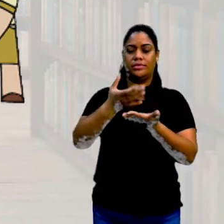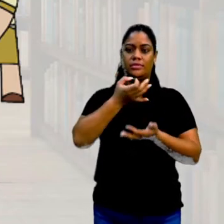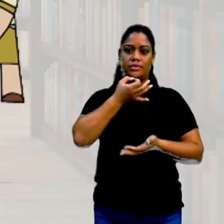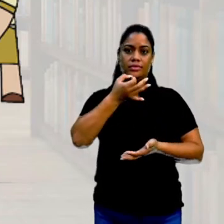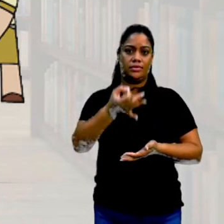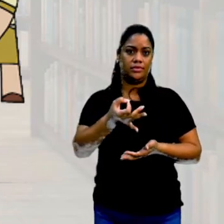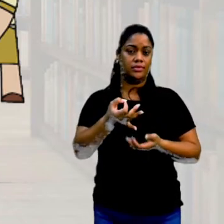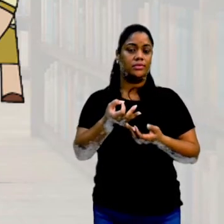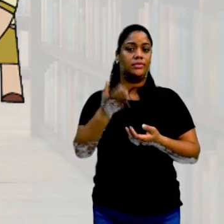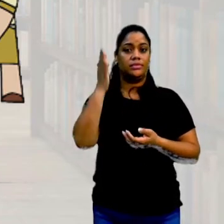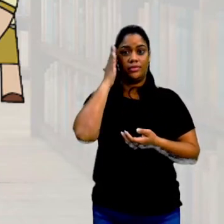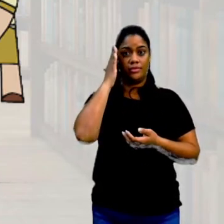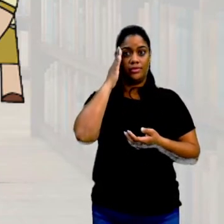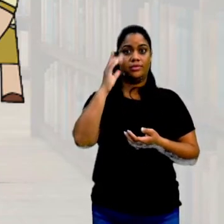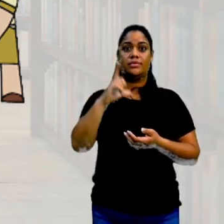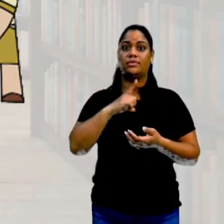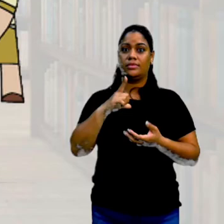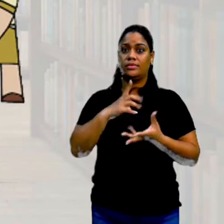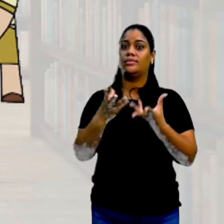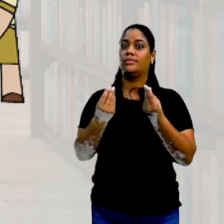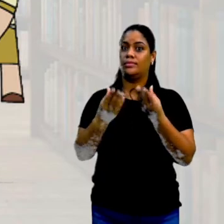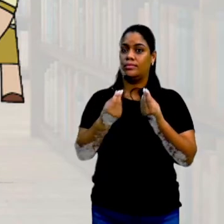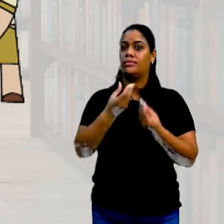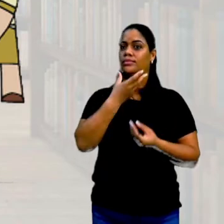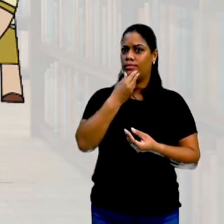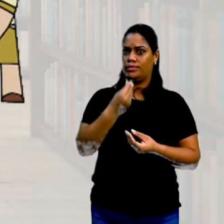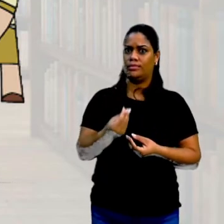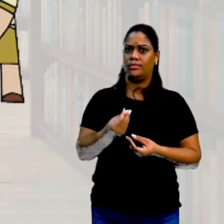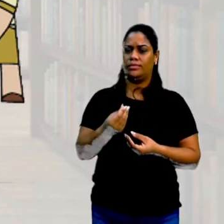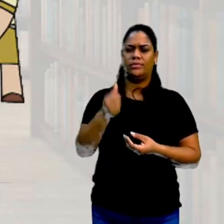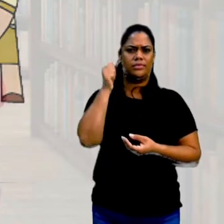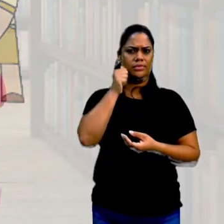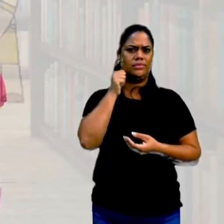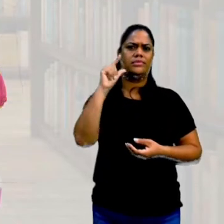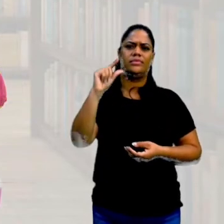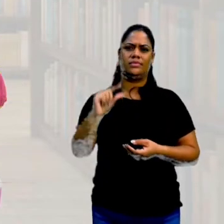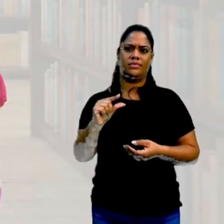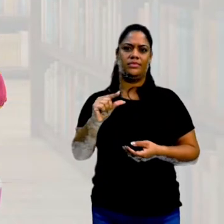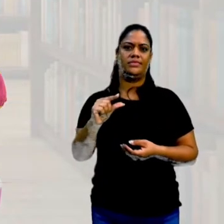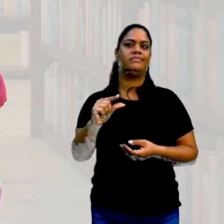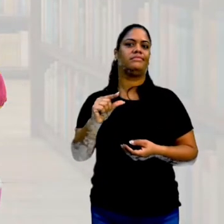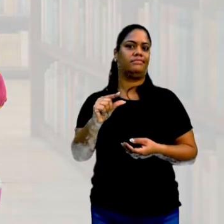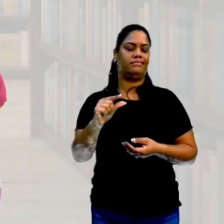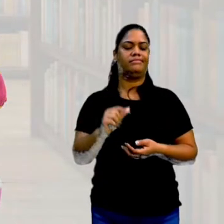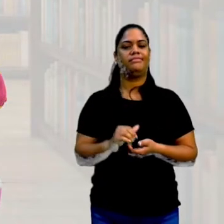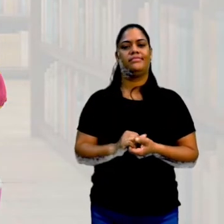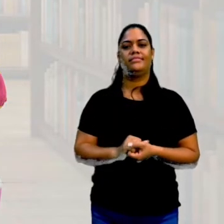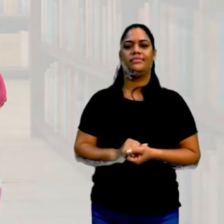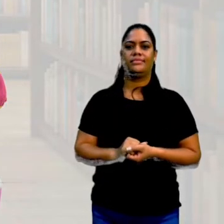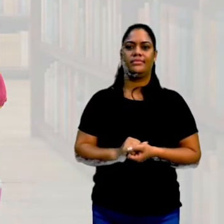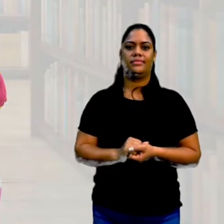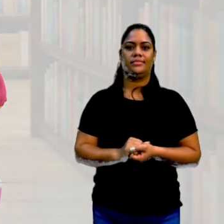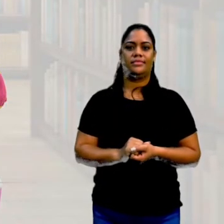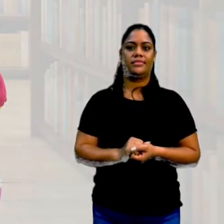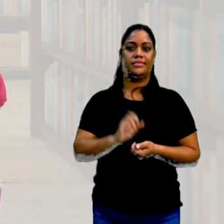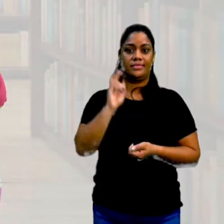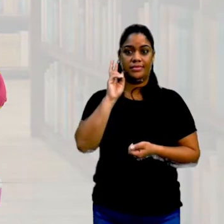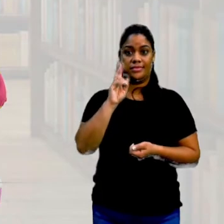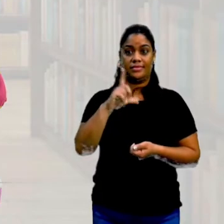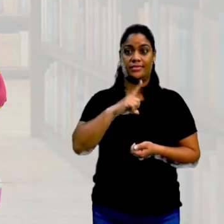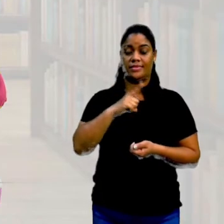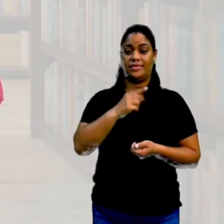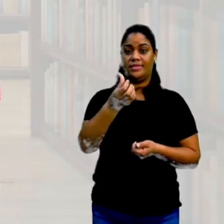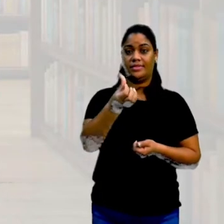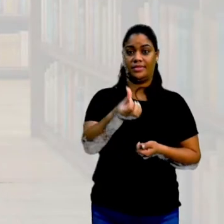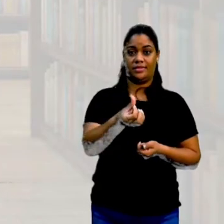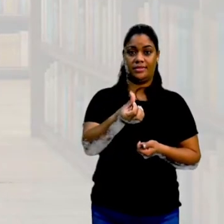Porém, a gente percebeu que tem muito mais homens do que mulheres nessa sala. Está certo? Então, a gente percebe que tem seis